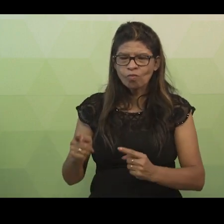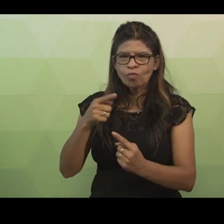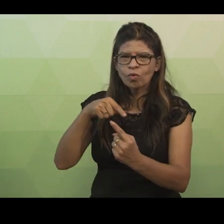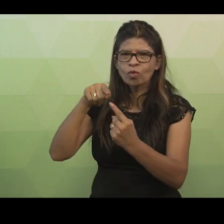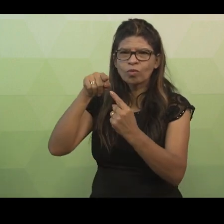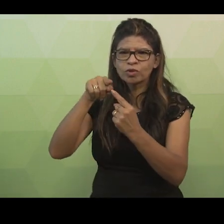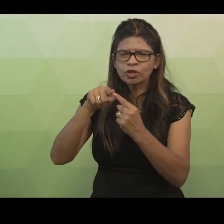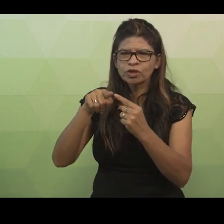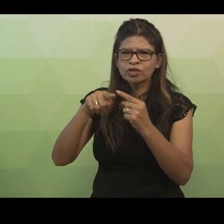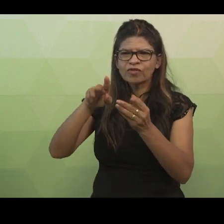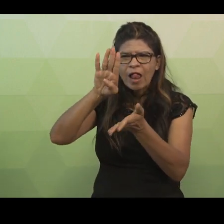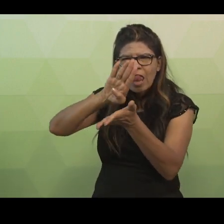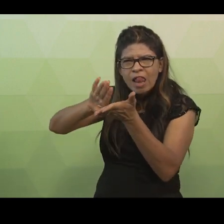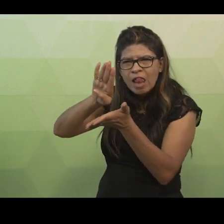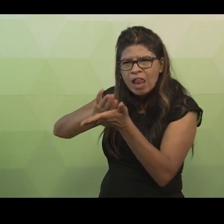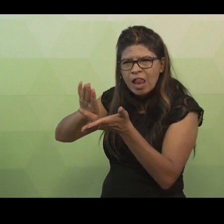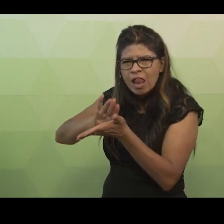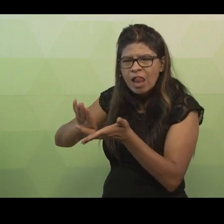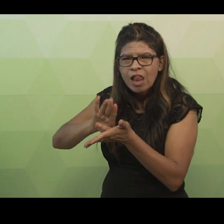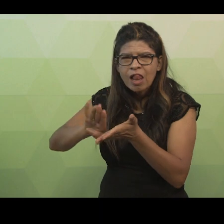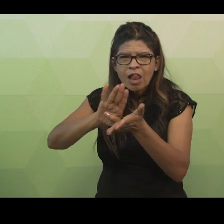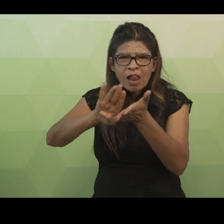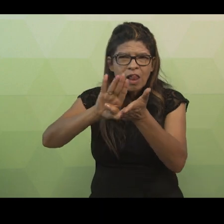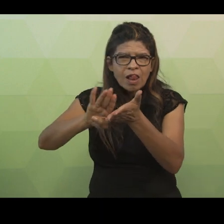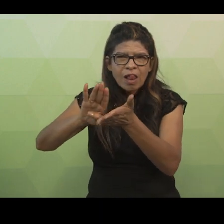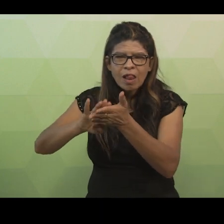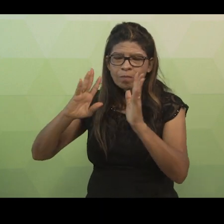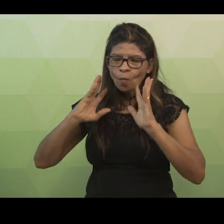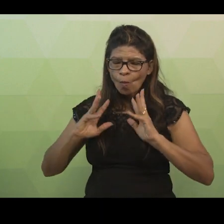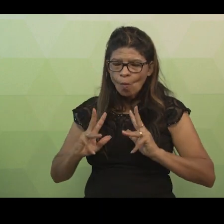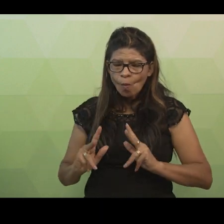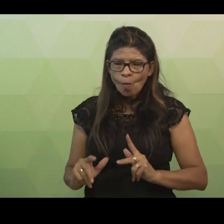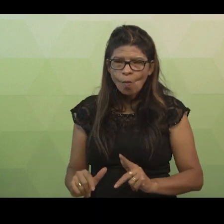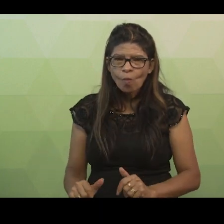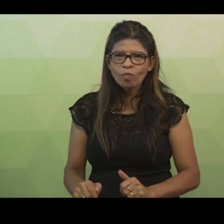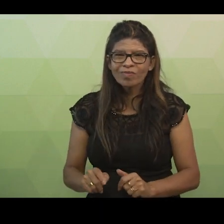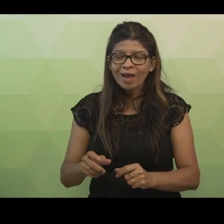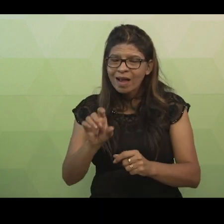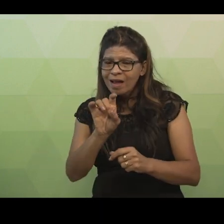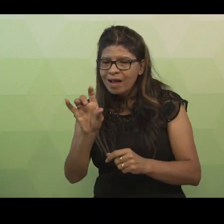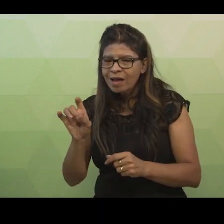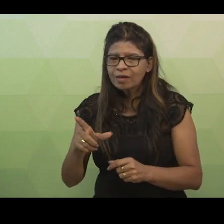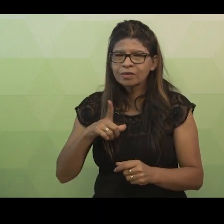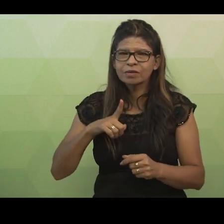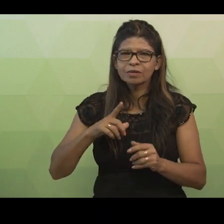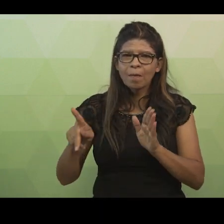filtrar impurezas, mas cada um tem também as suas próprias características.